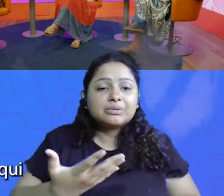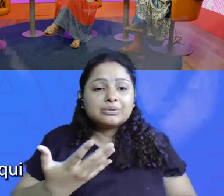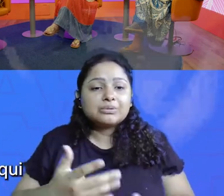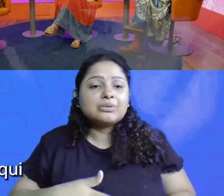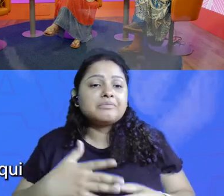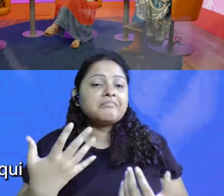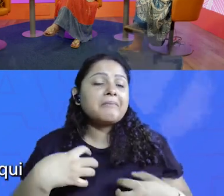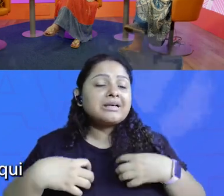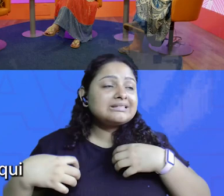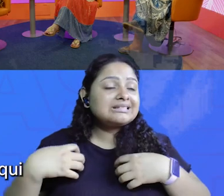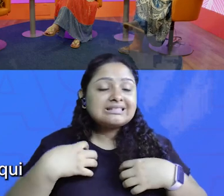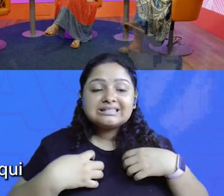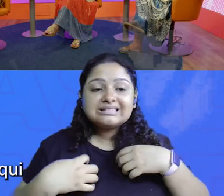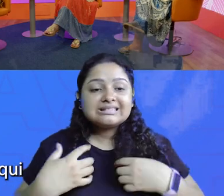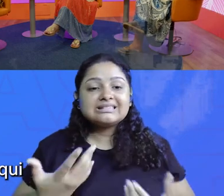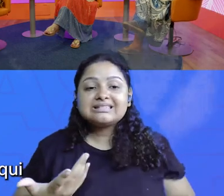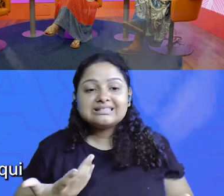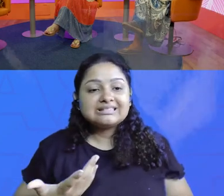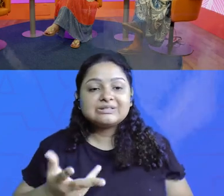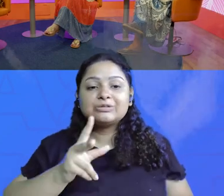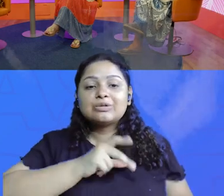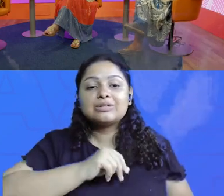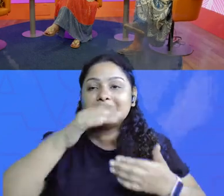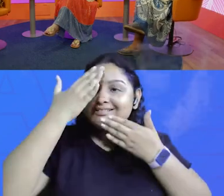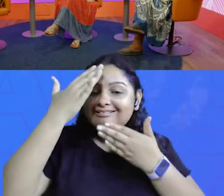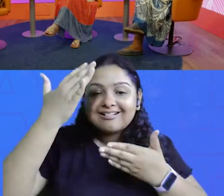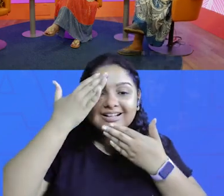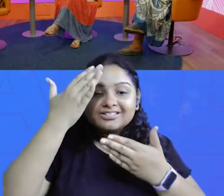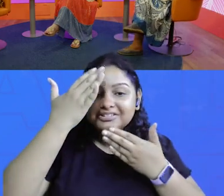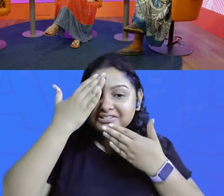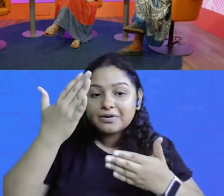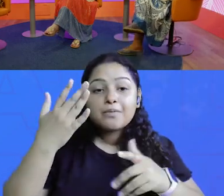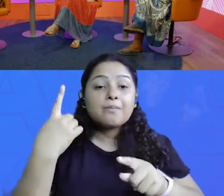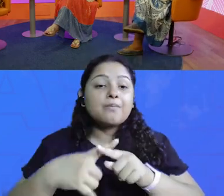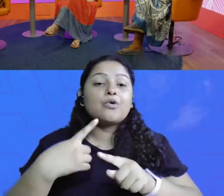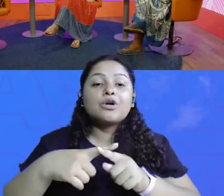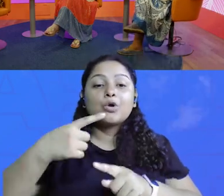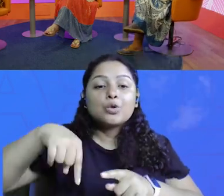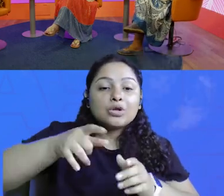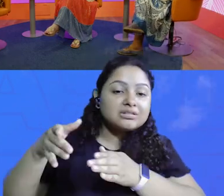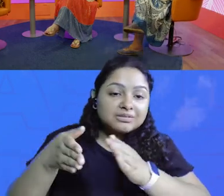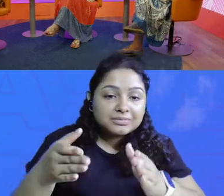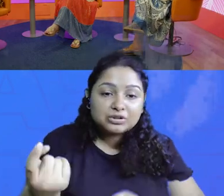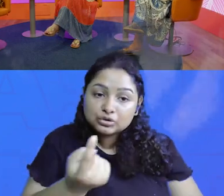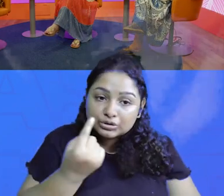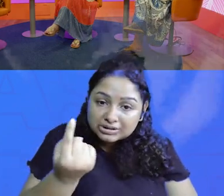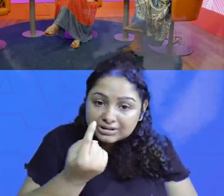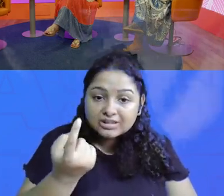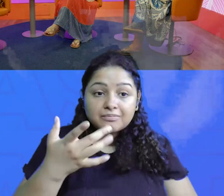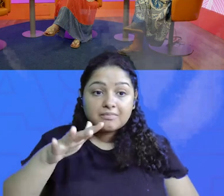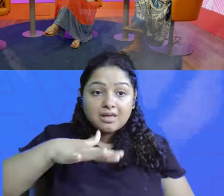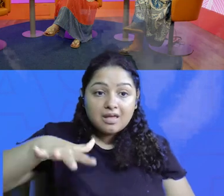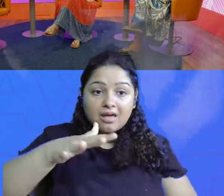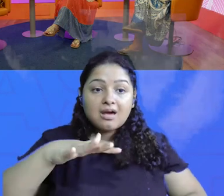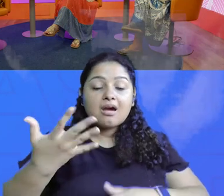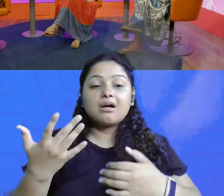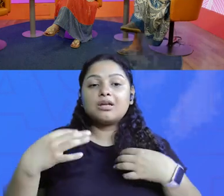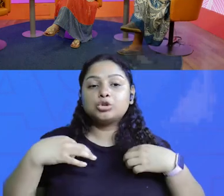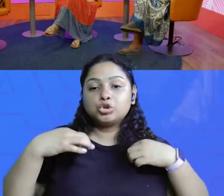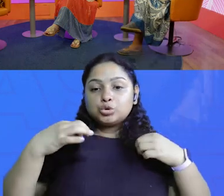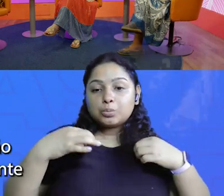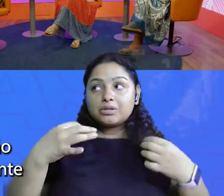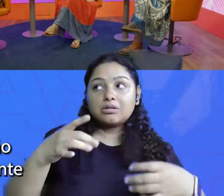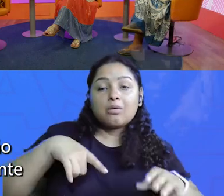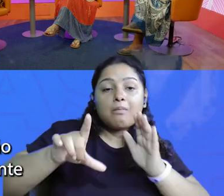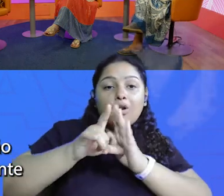barriga, é uma sensibilidade, é uma emoção. Sobre isso. É muita gratidão porque a gente não está nessa trajetória sozinha. A minha área de